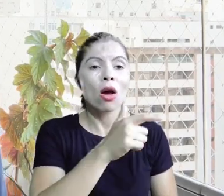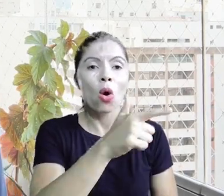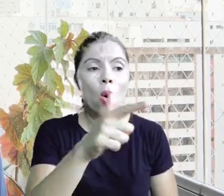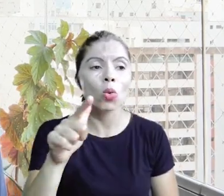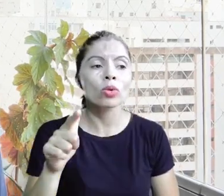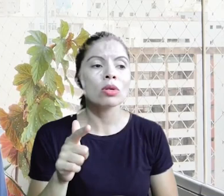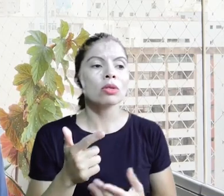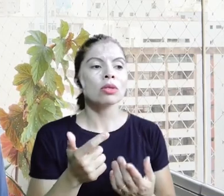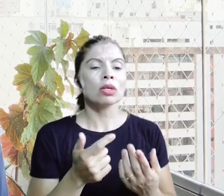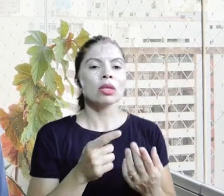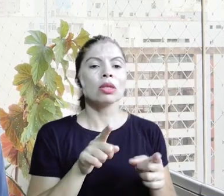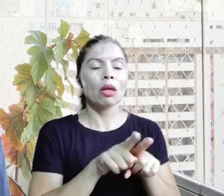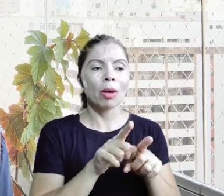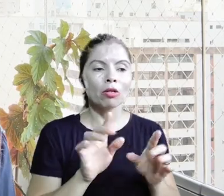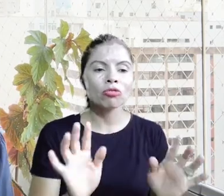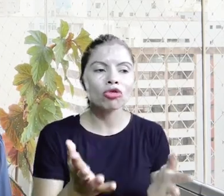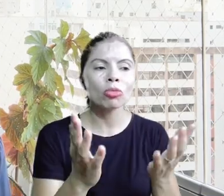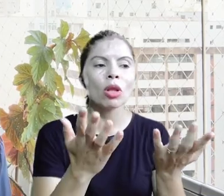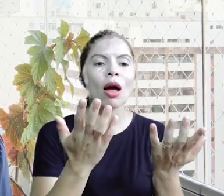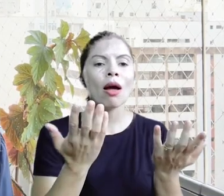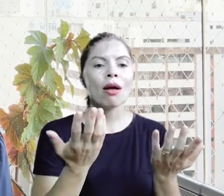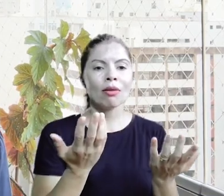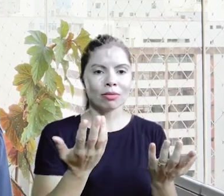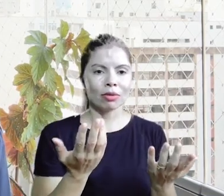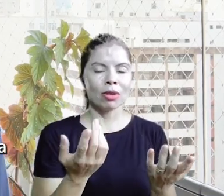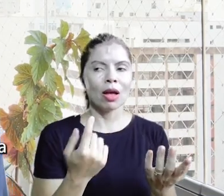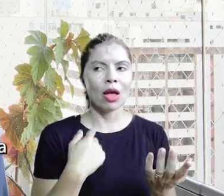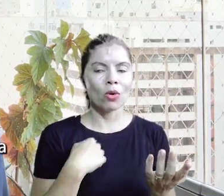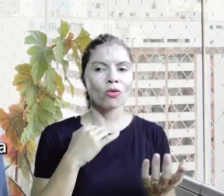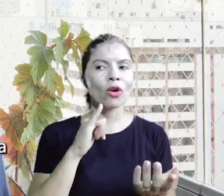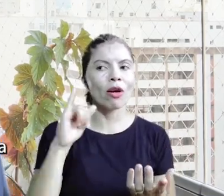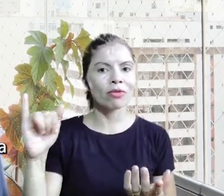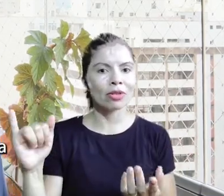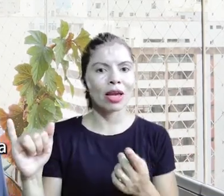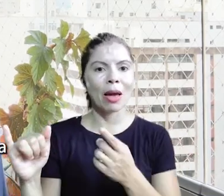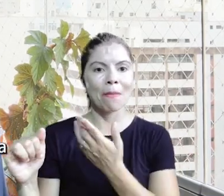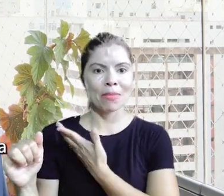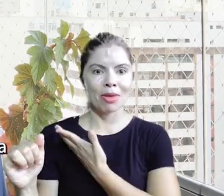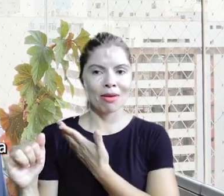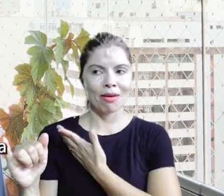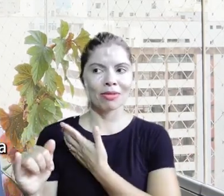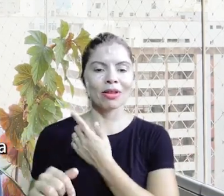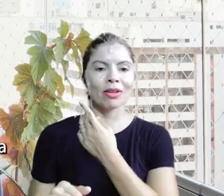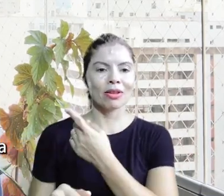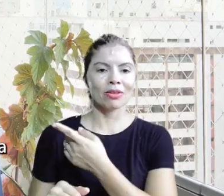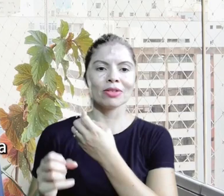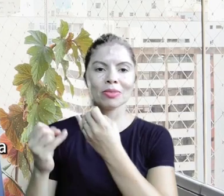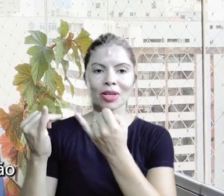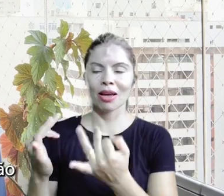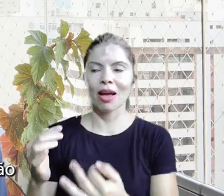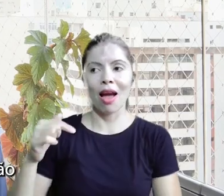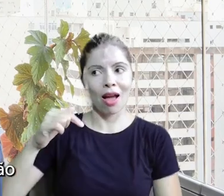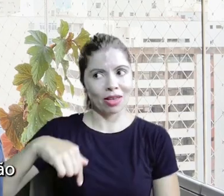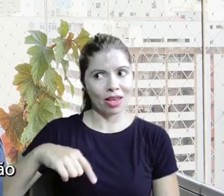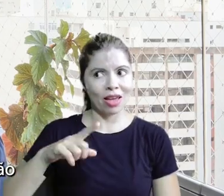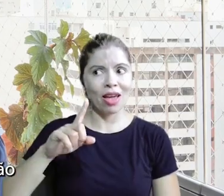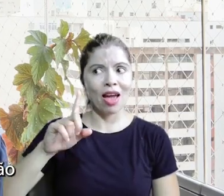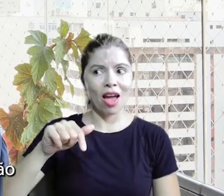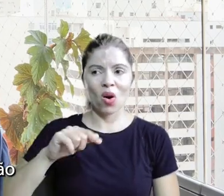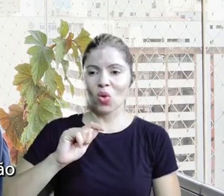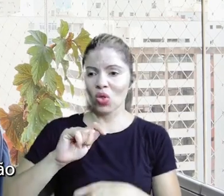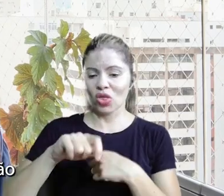e o que ela faz através do vestido. E aí, eu fui contando para a minha amiga e eu falei, olha, aqui